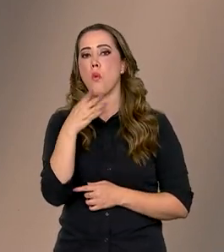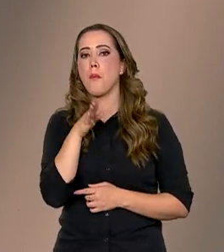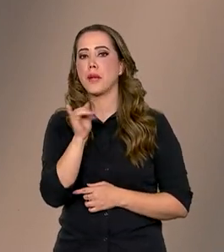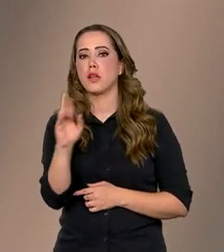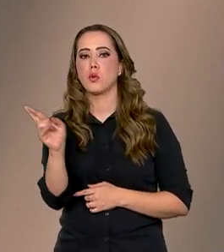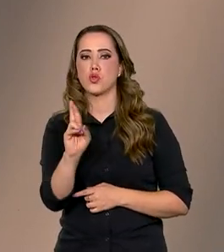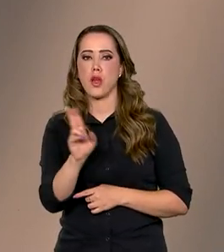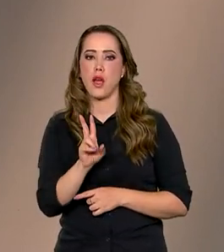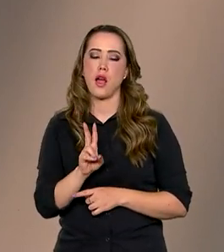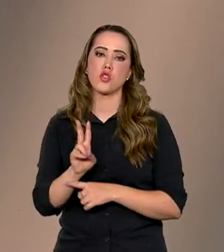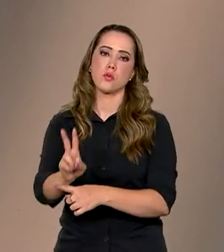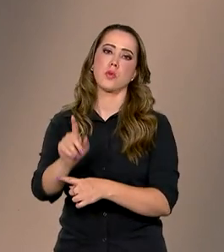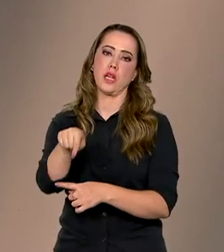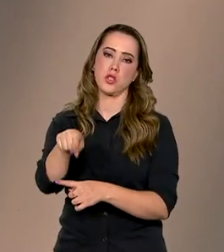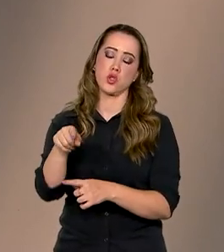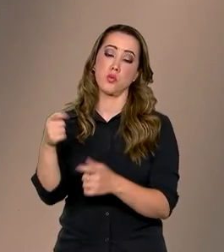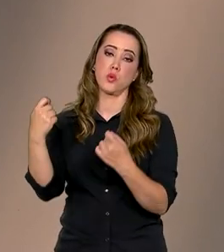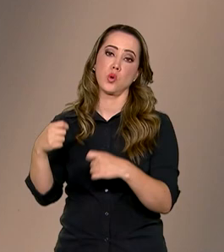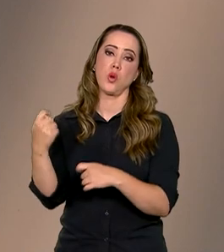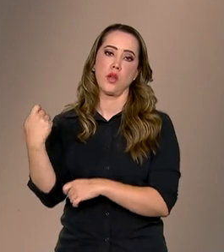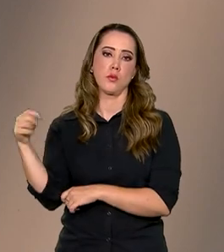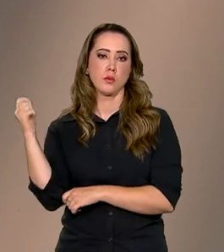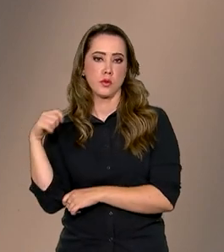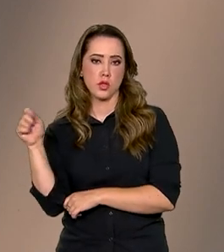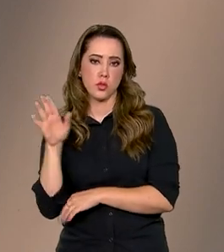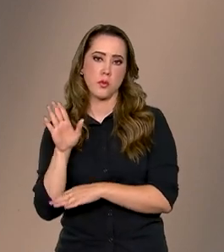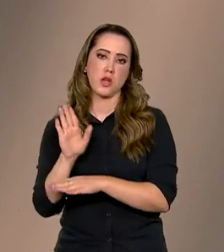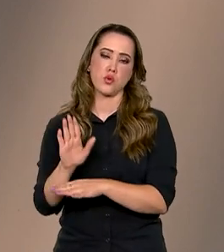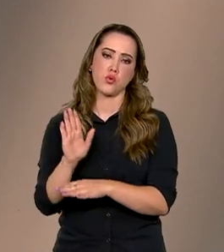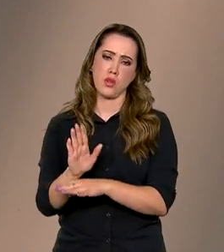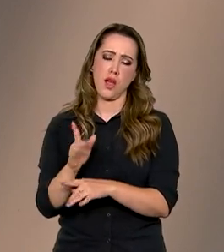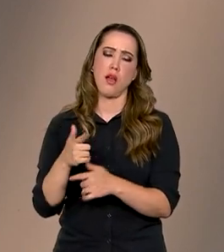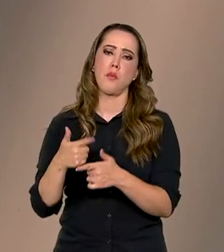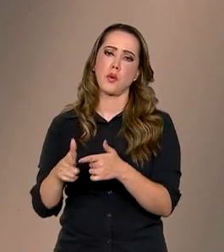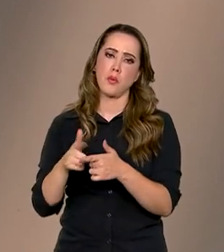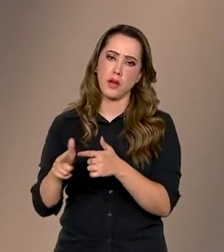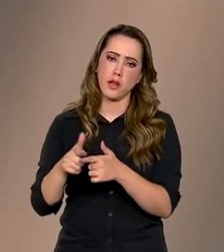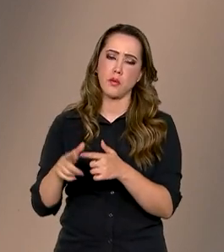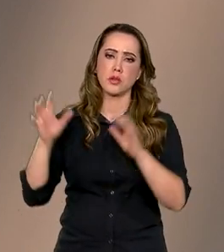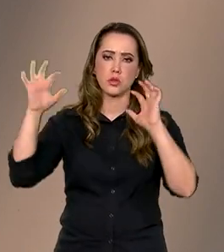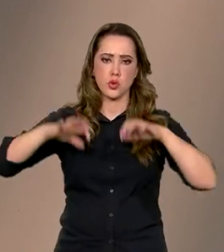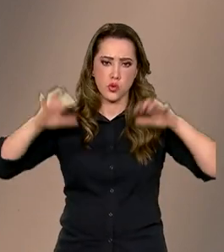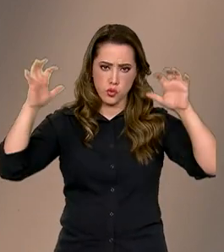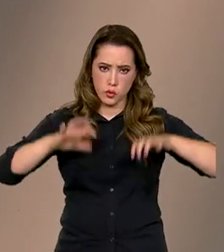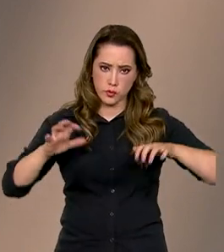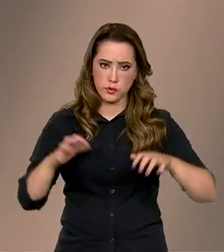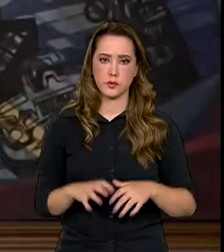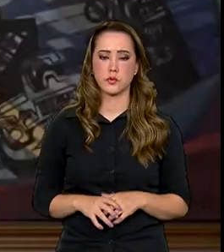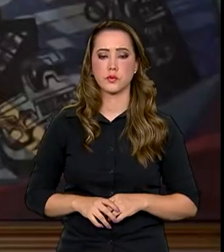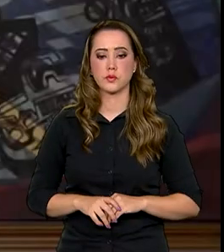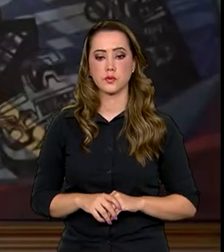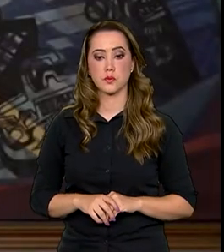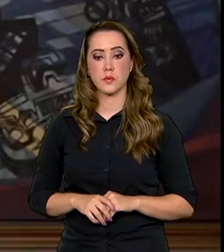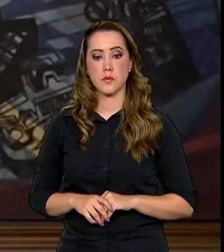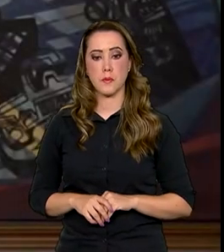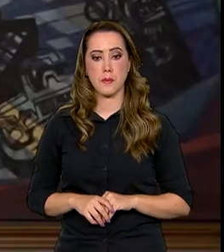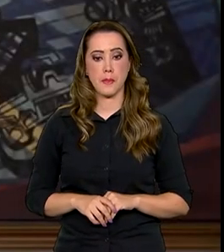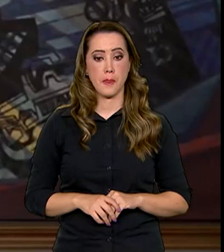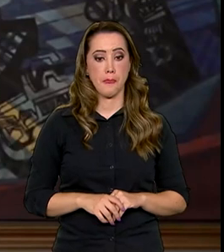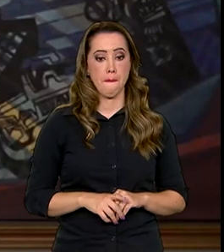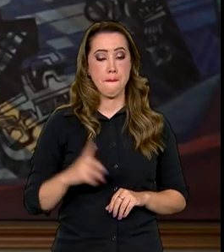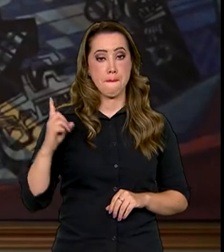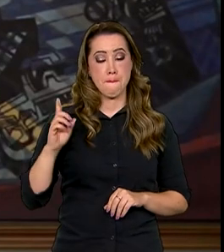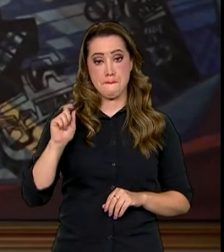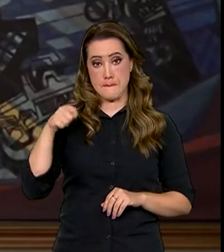recuperar a economia das cidades do Rio Grande do Sul, afetadas pelas fortes chuvas dos últimos dias. Os extremos